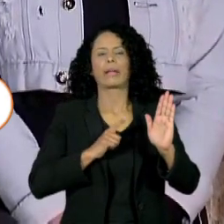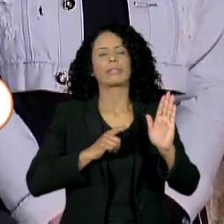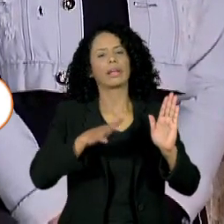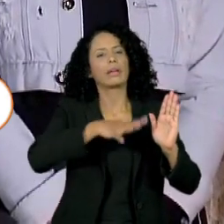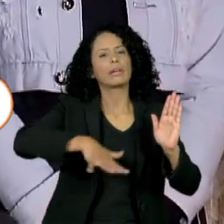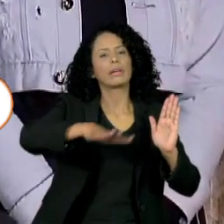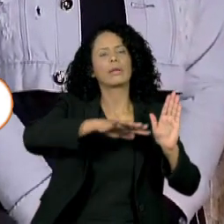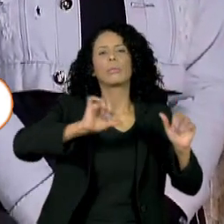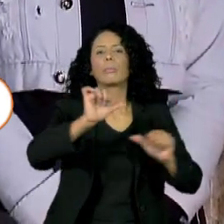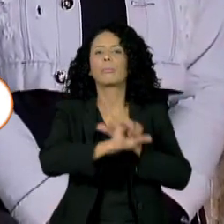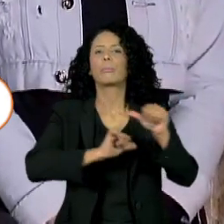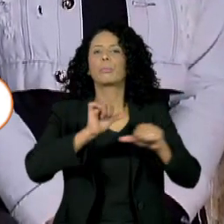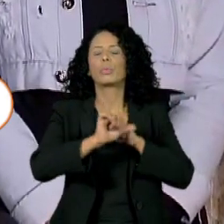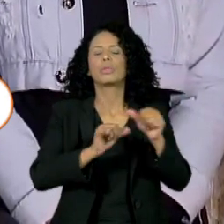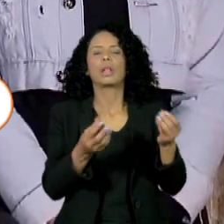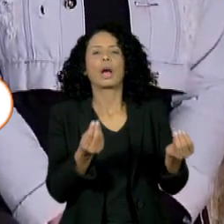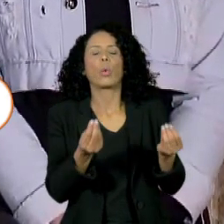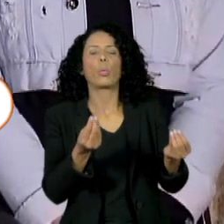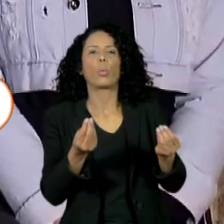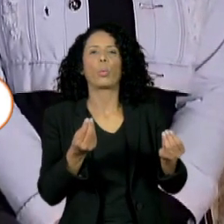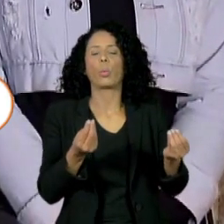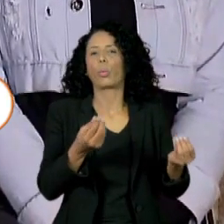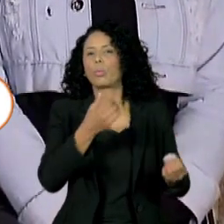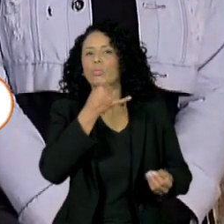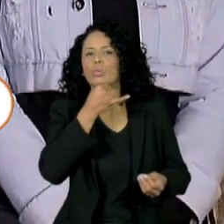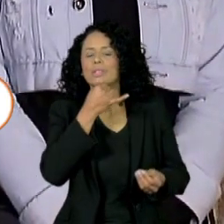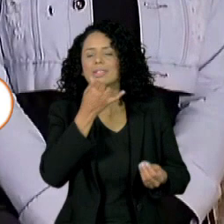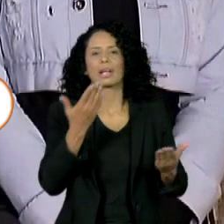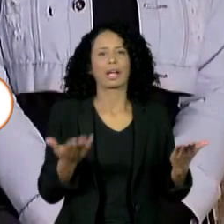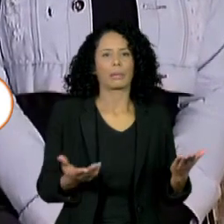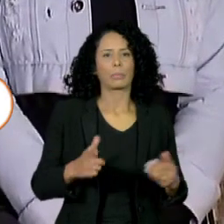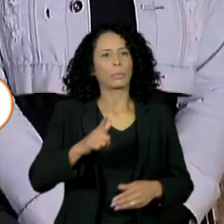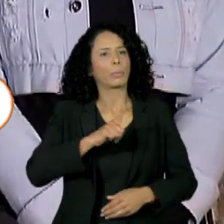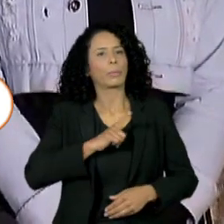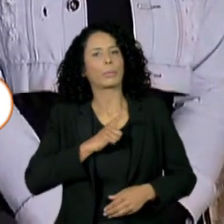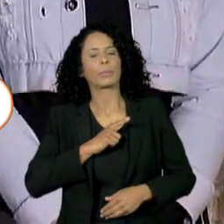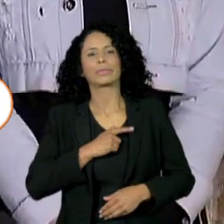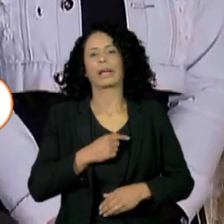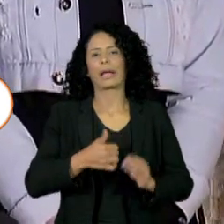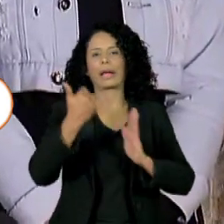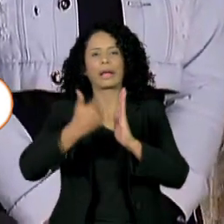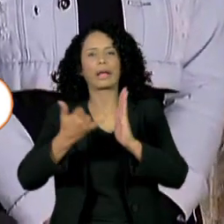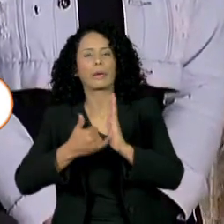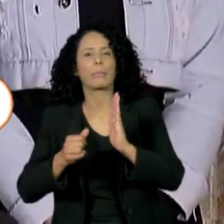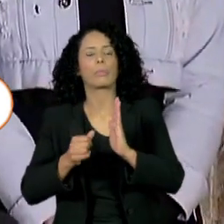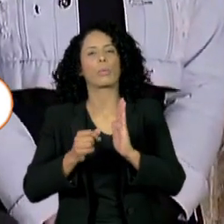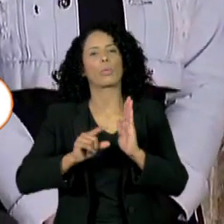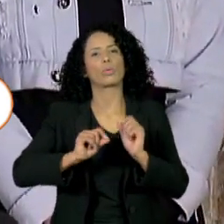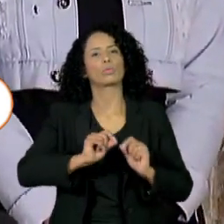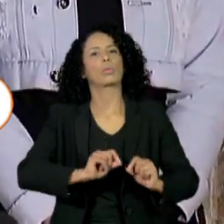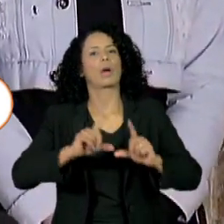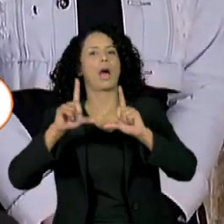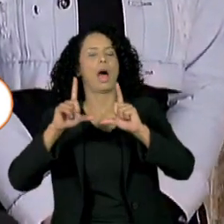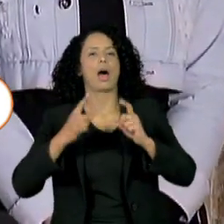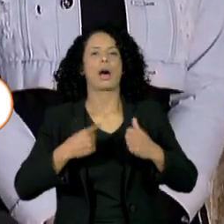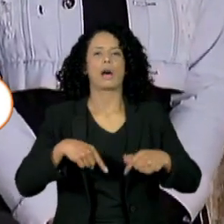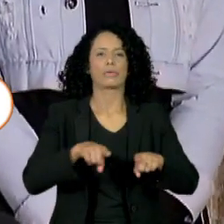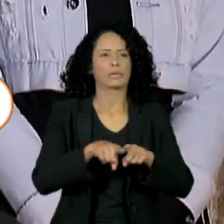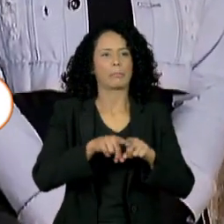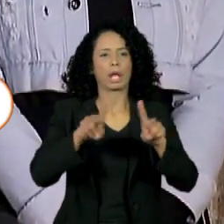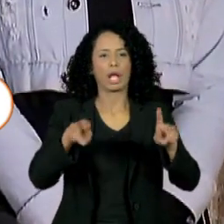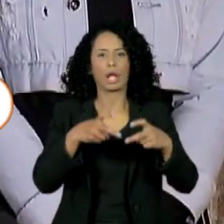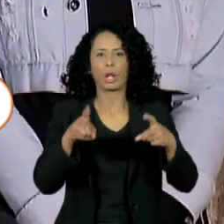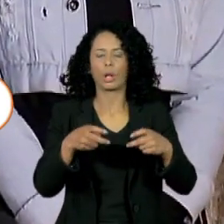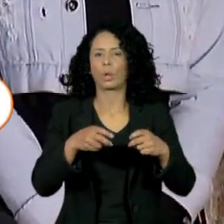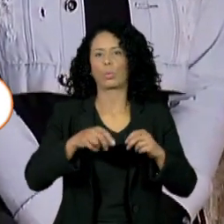de formatação de aumento de impostos nas questões dos lucros.